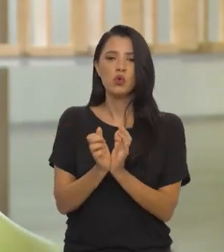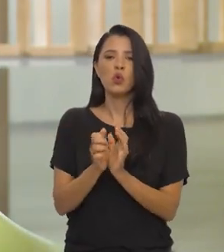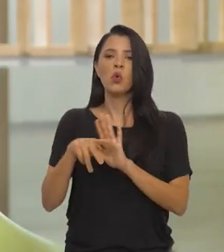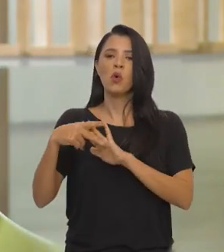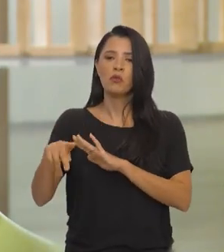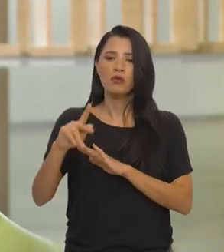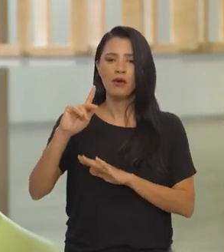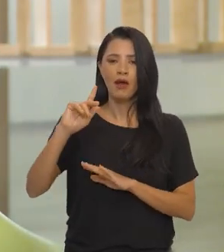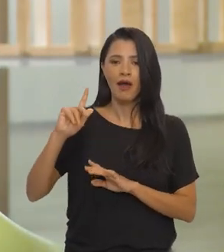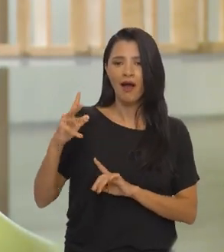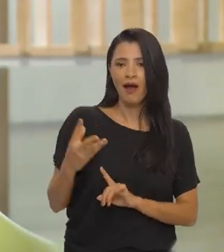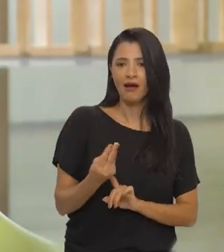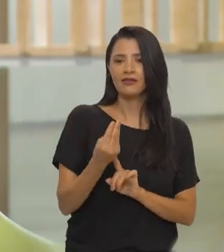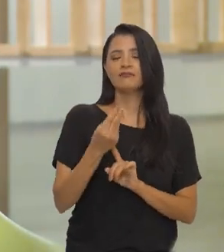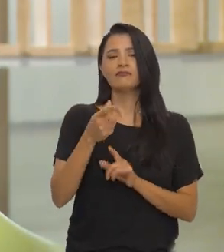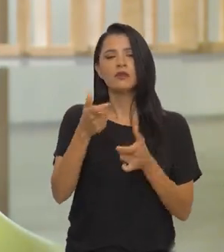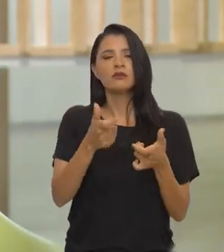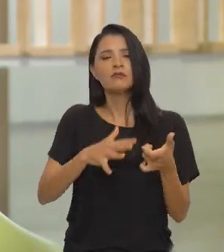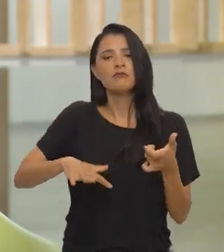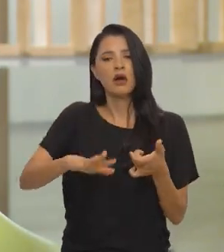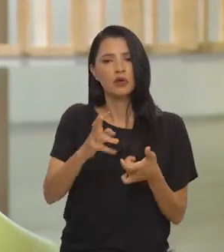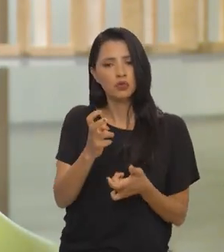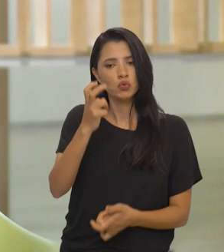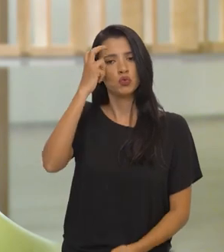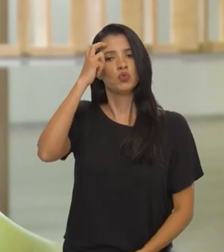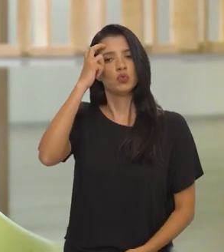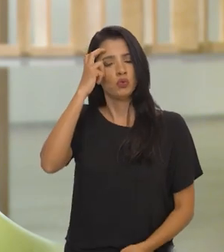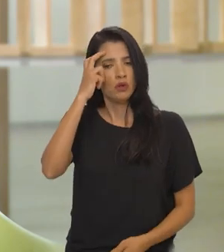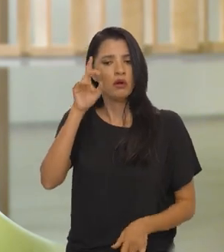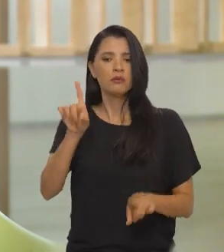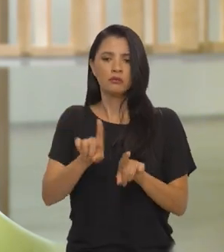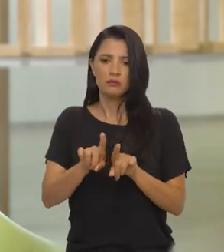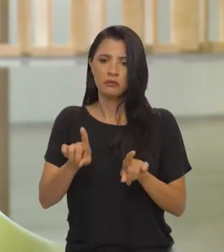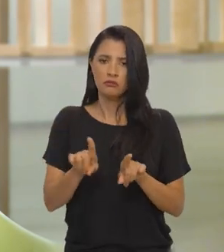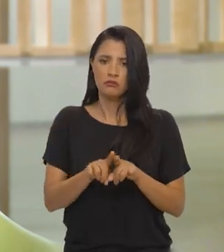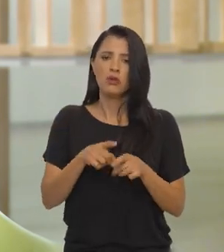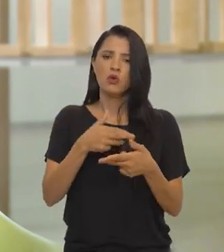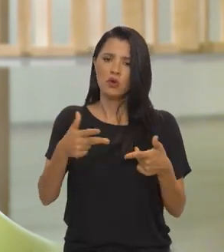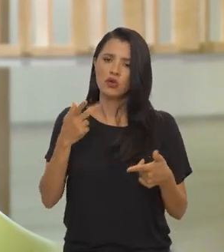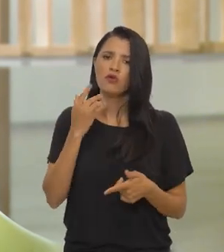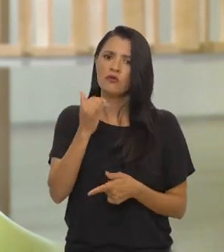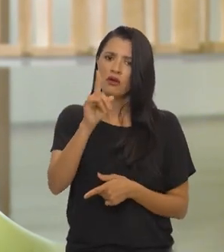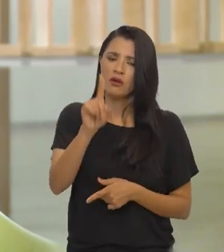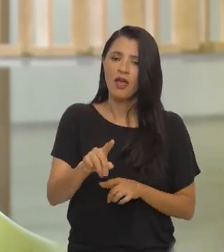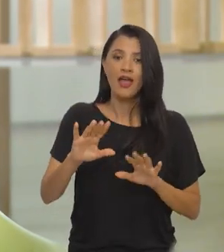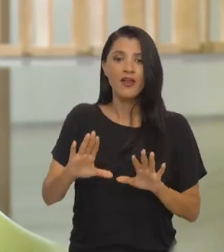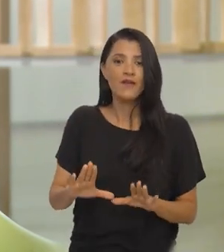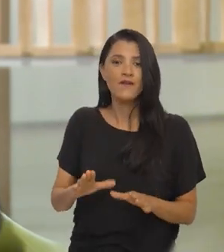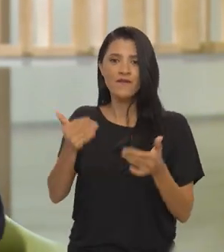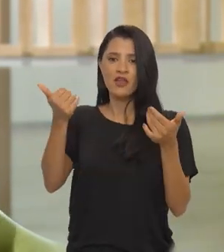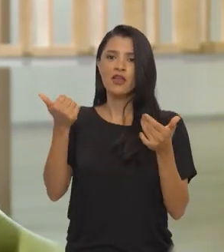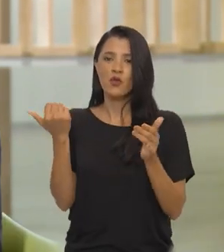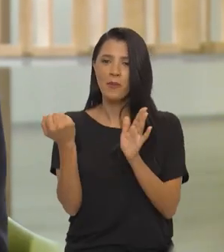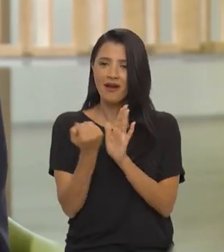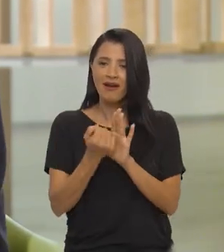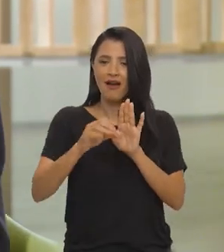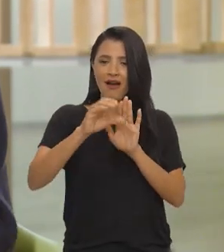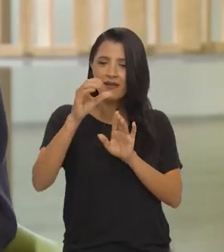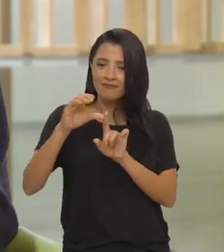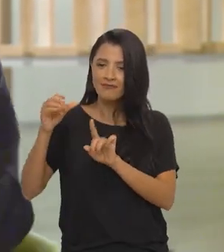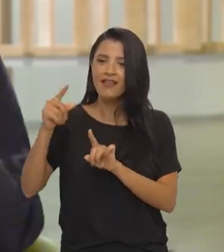de grupos e coletivos artísticos, espaços culturais e também aquilo que chamamos de eventos